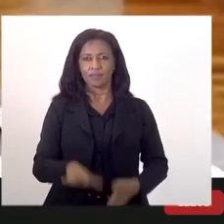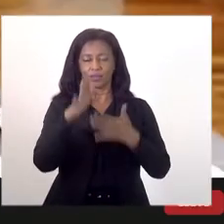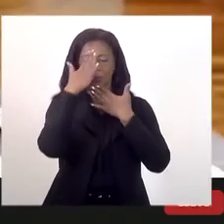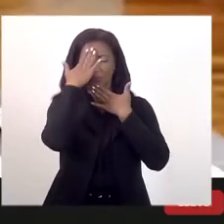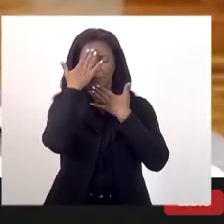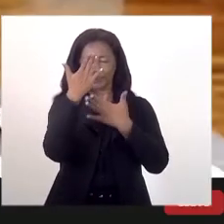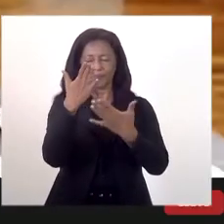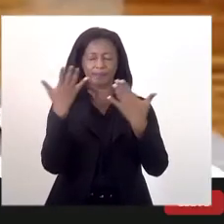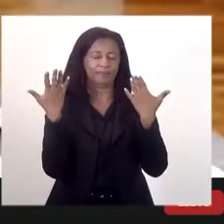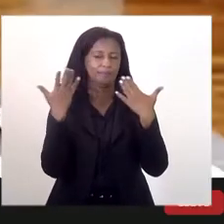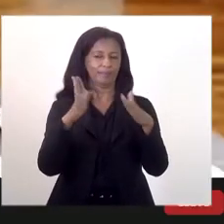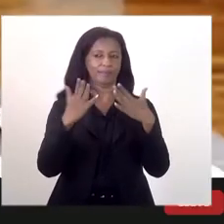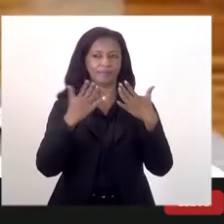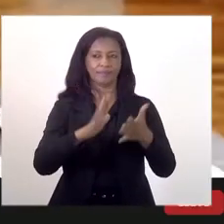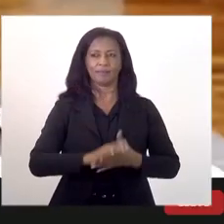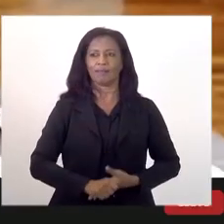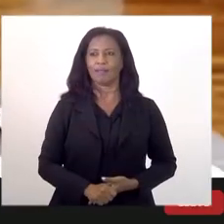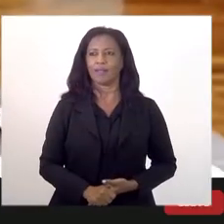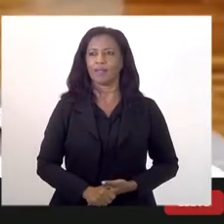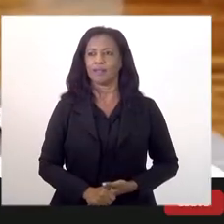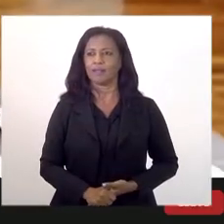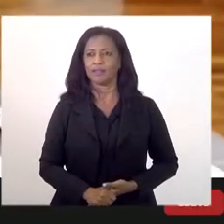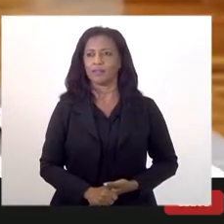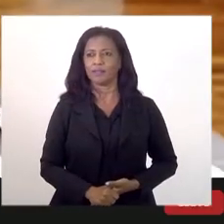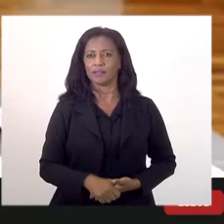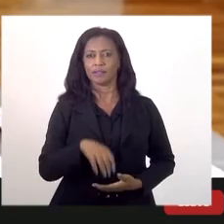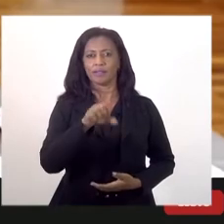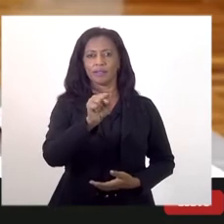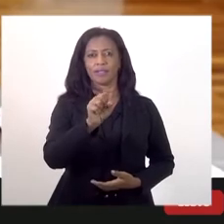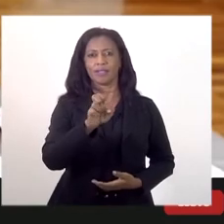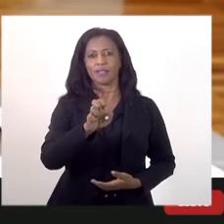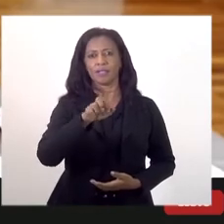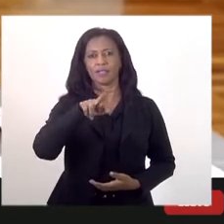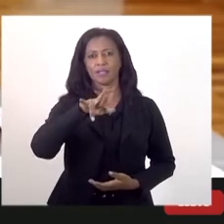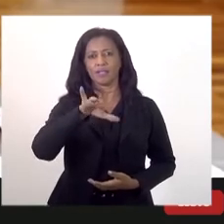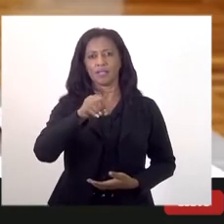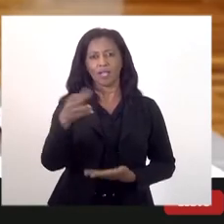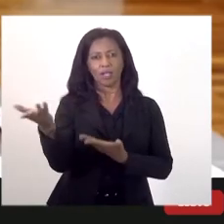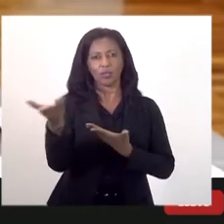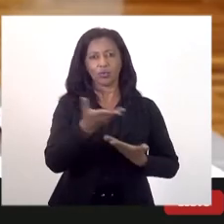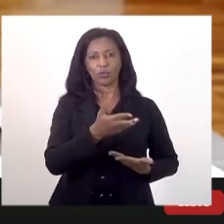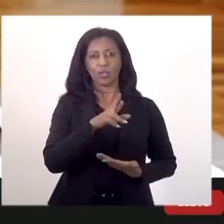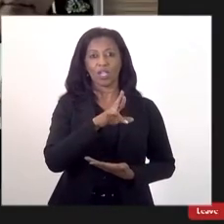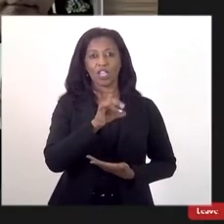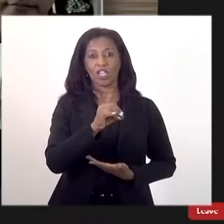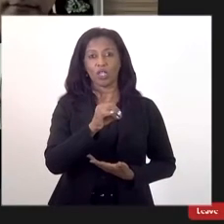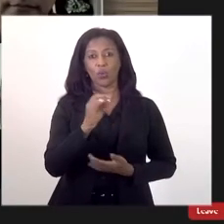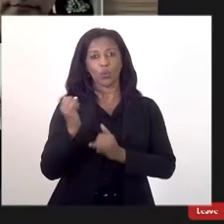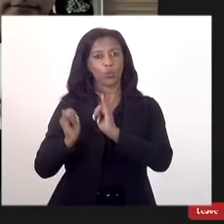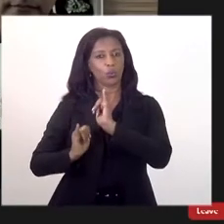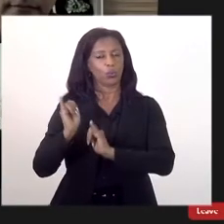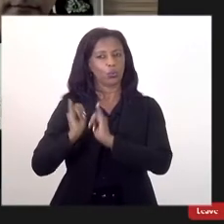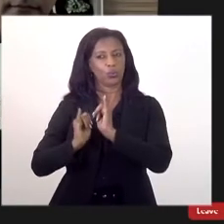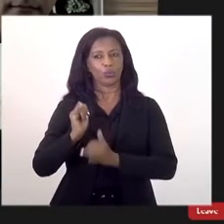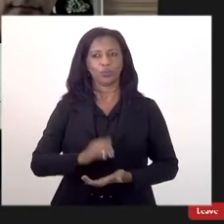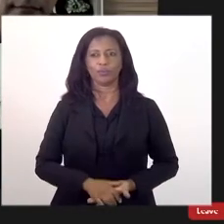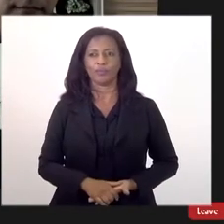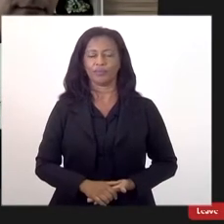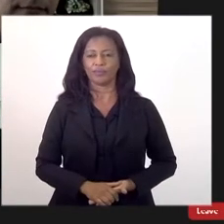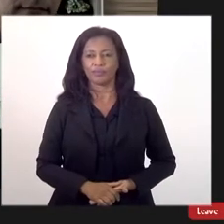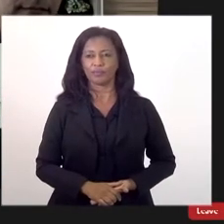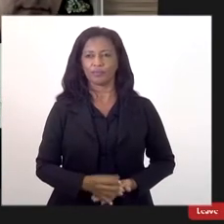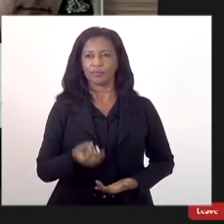Parabéns aí. Uma palavra, Sérgio Duarte, Rio Indústria, por favor. Bom dia, presidente.